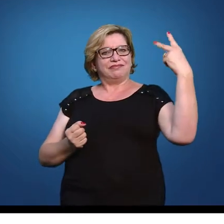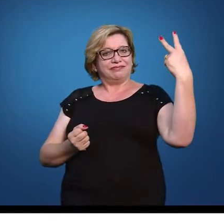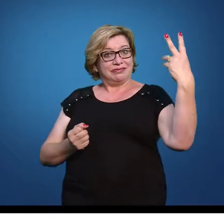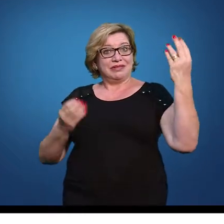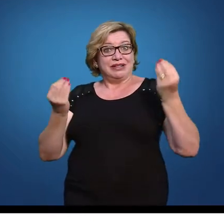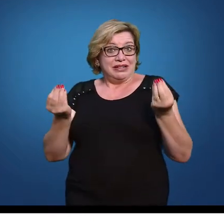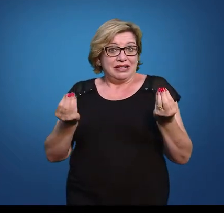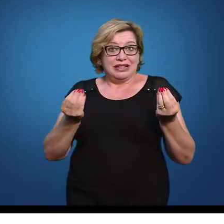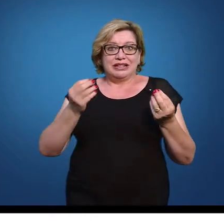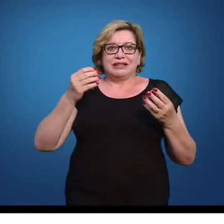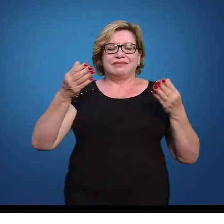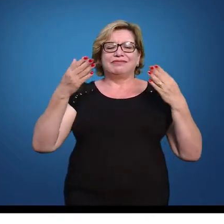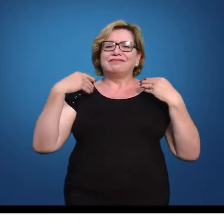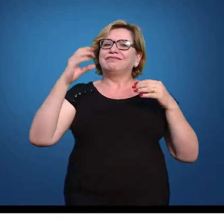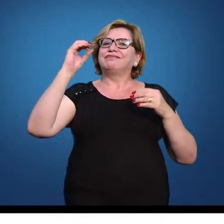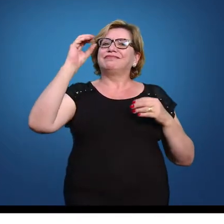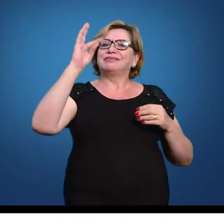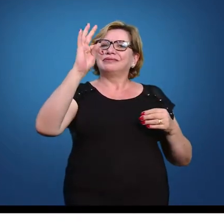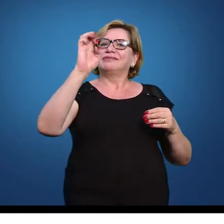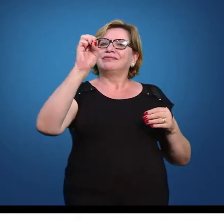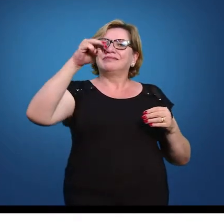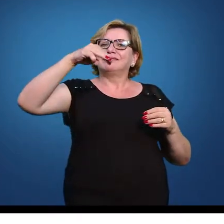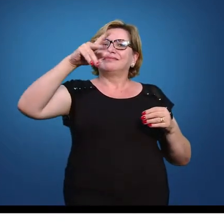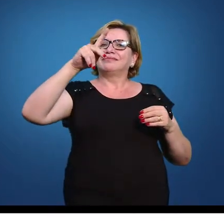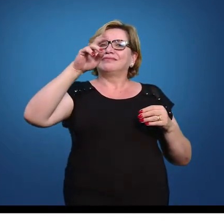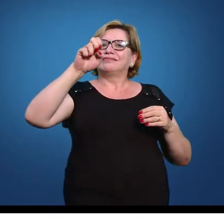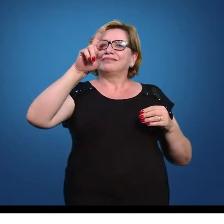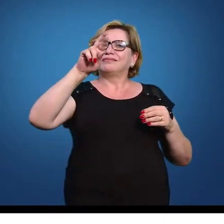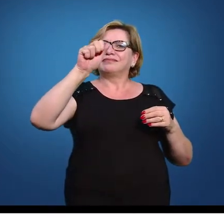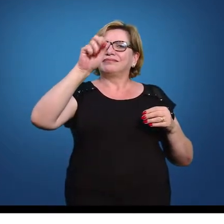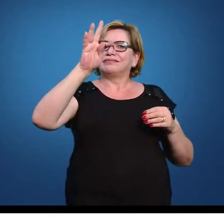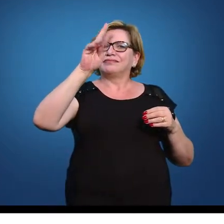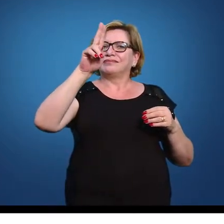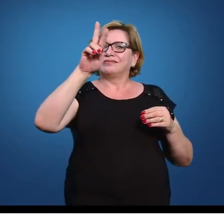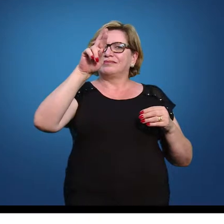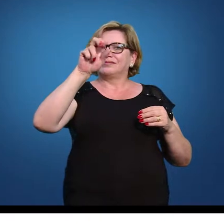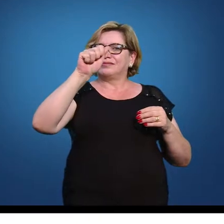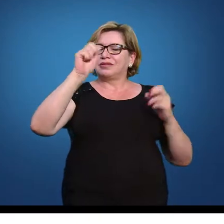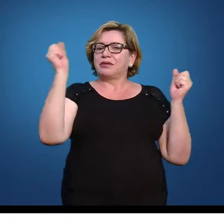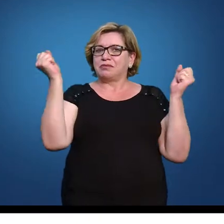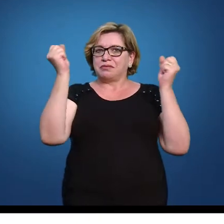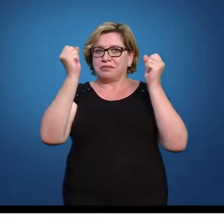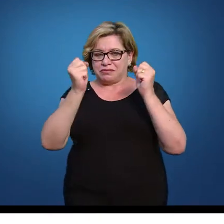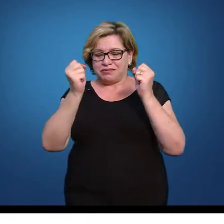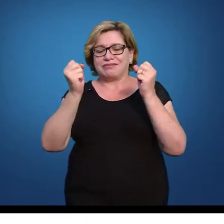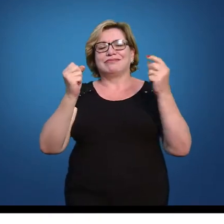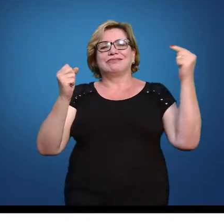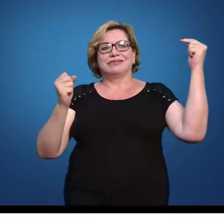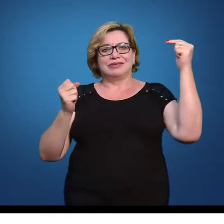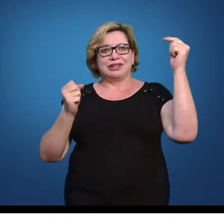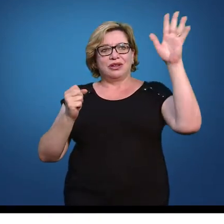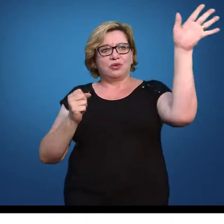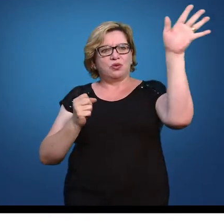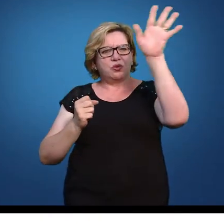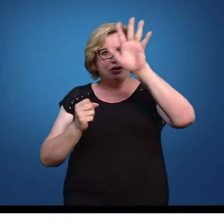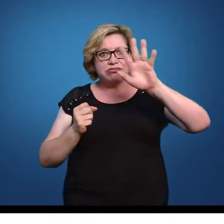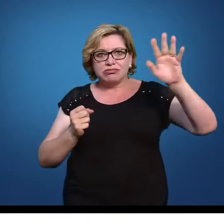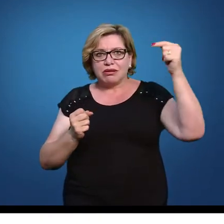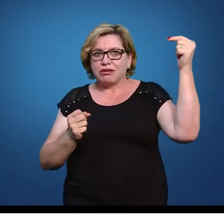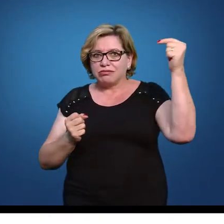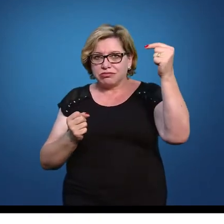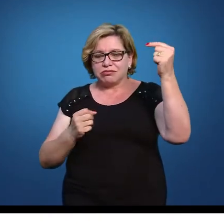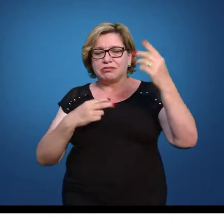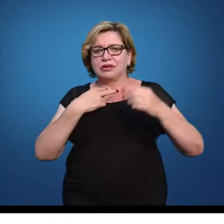0 e menos 2 graus. Então, a variável pode ser negativa, a área, nunca, a probabilidade, nunca.